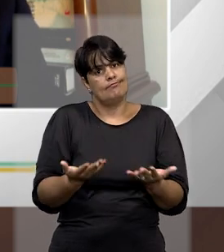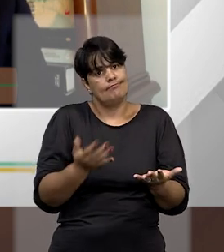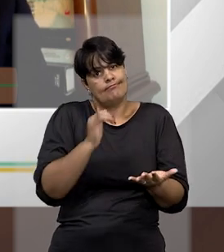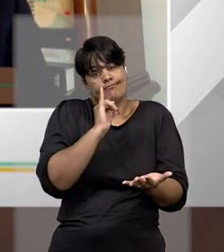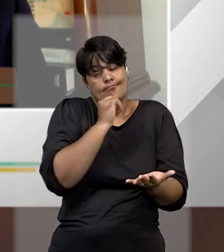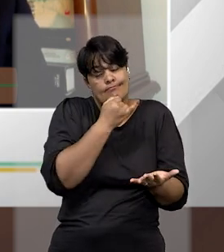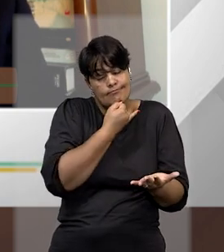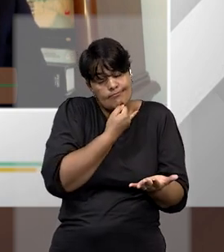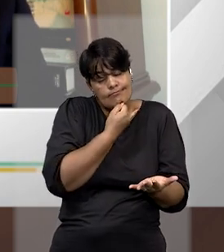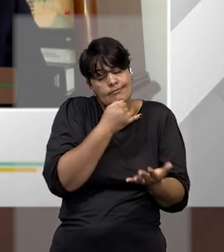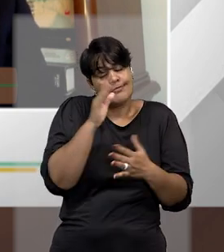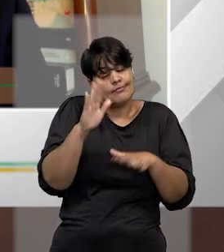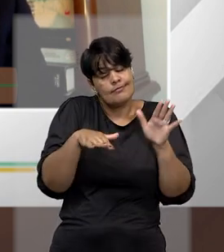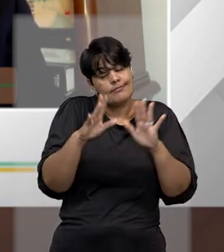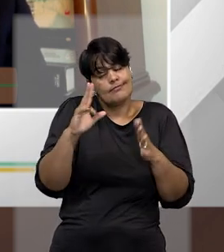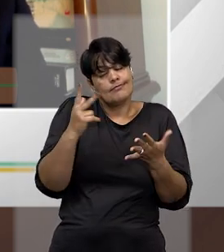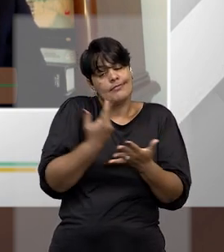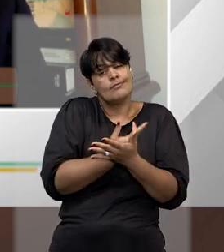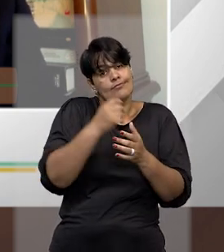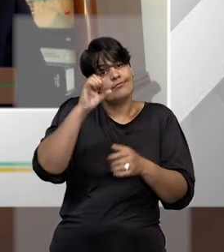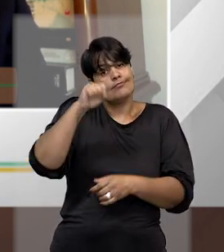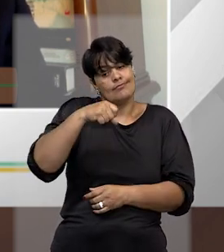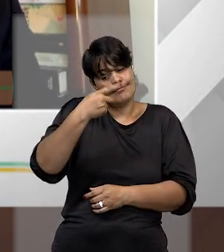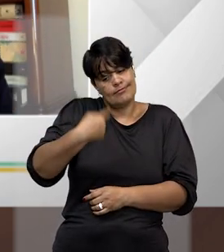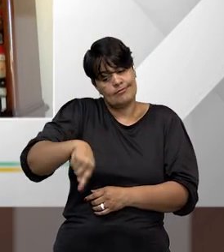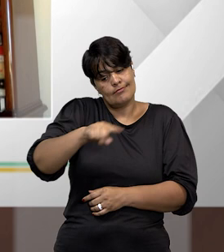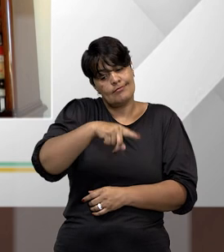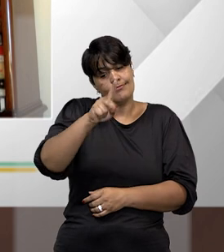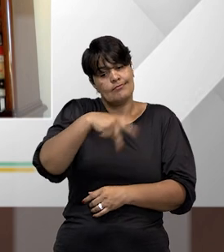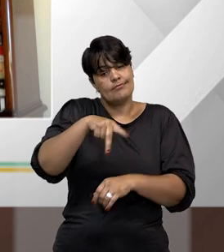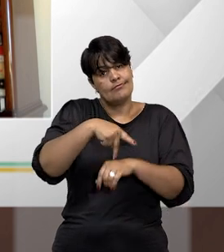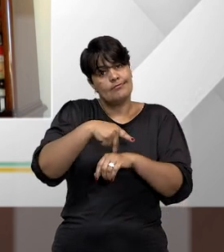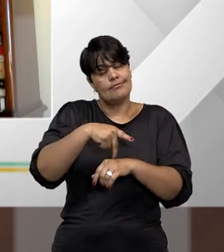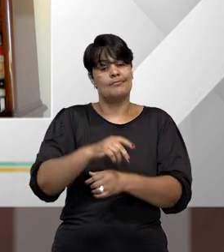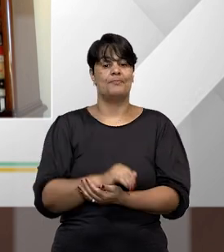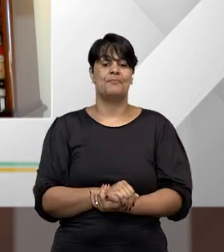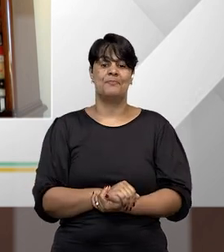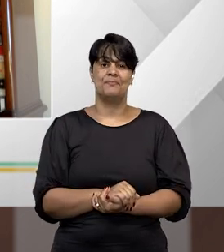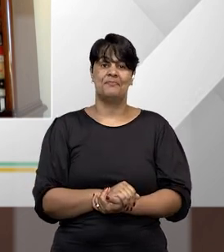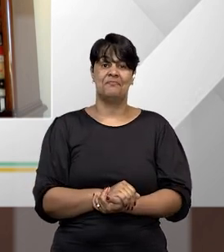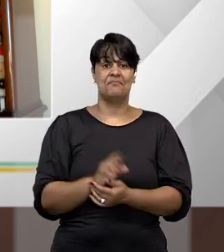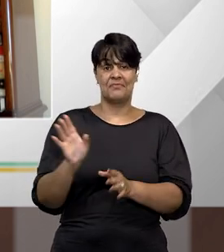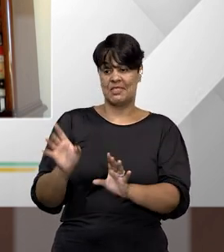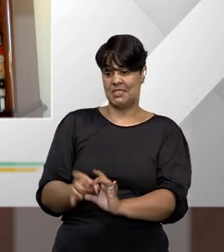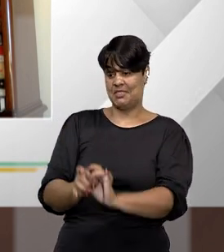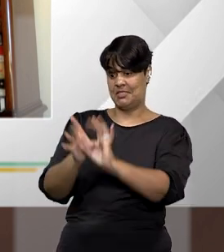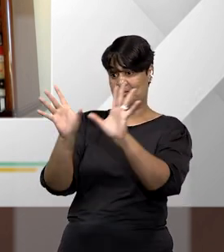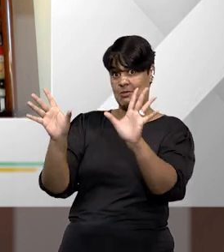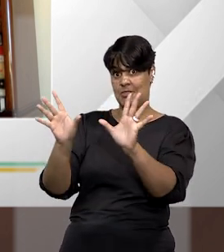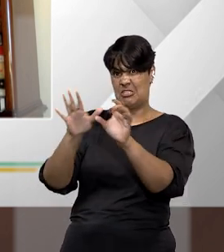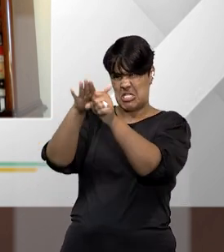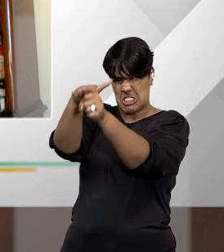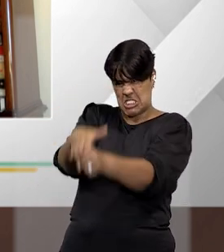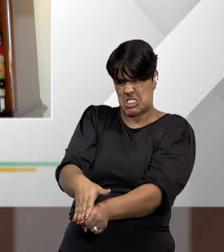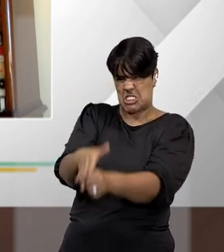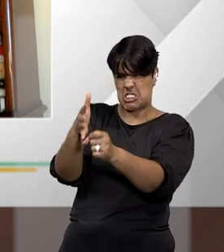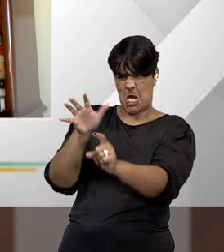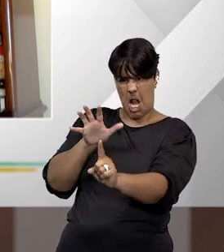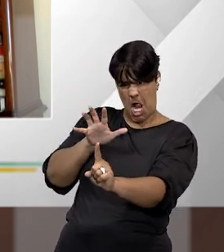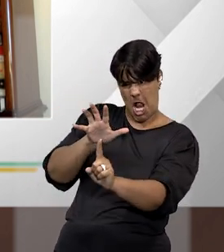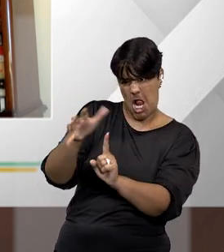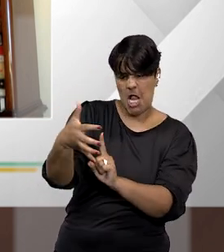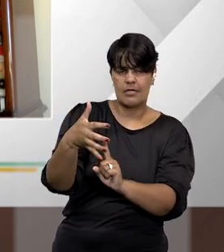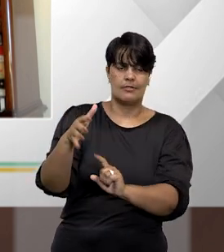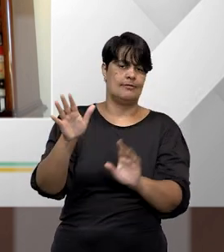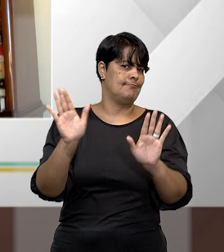atingir o nosso país. que a democracia não seja corroída de forma alguma, nem à força ou de forma mais